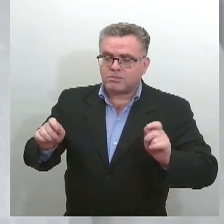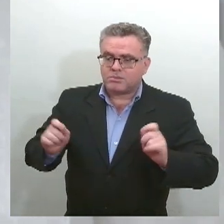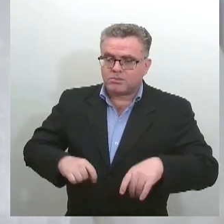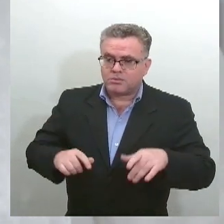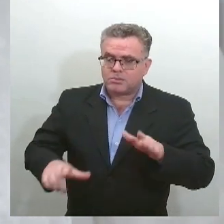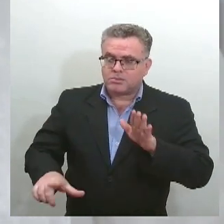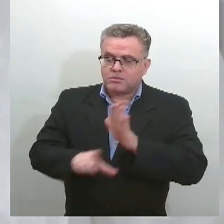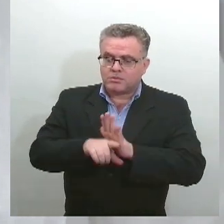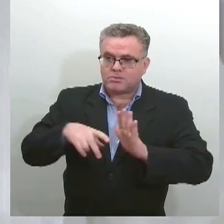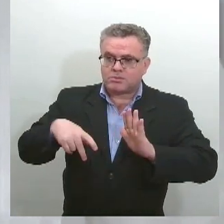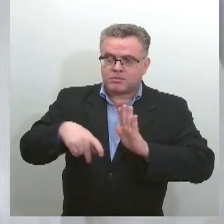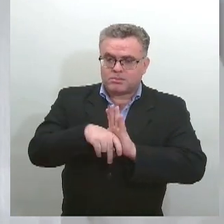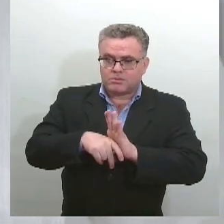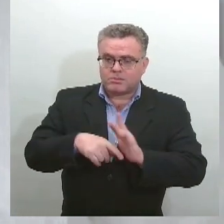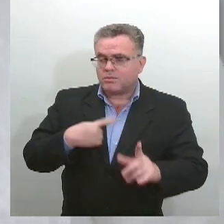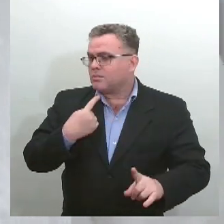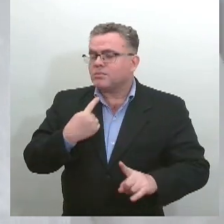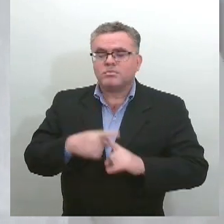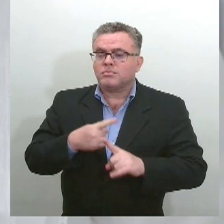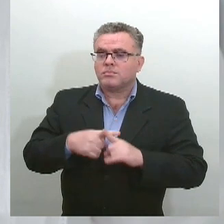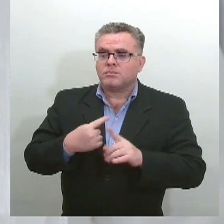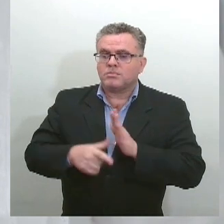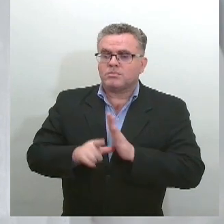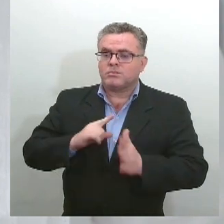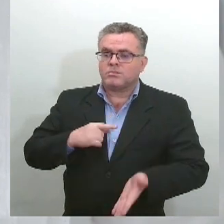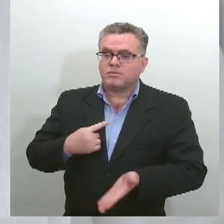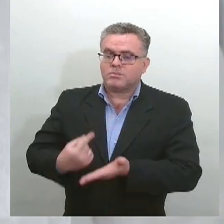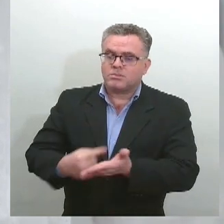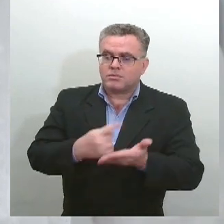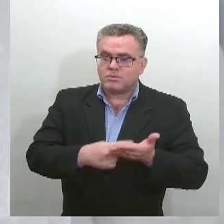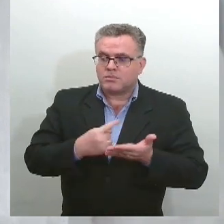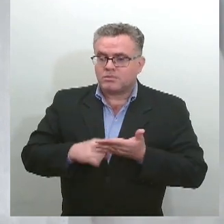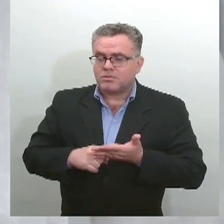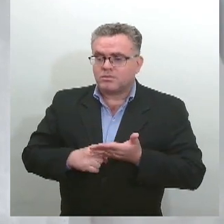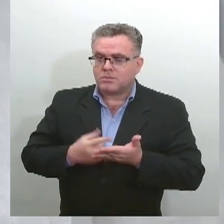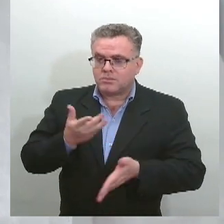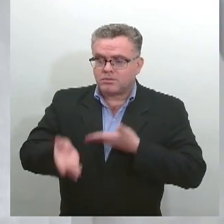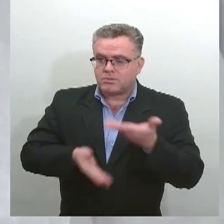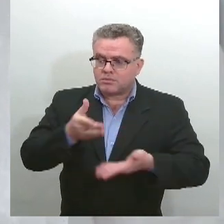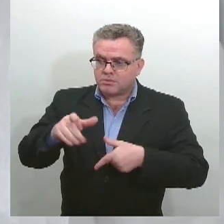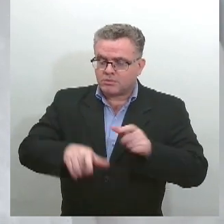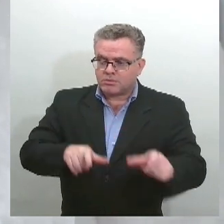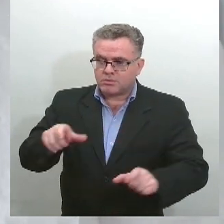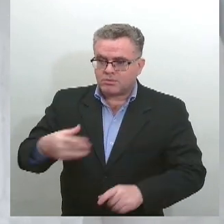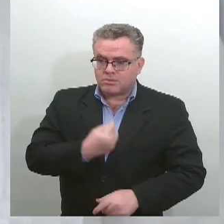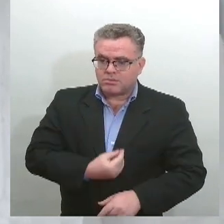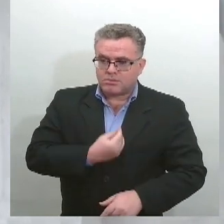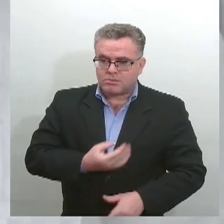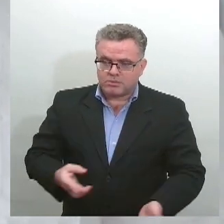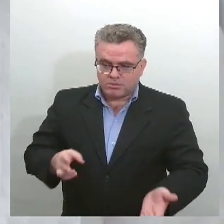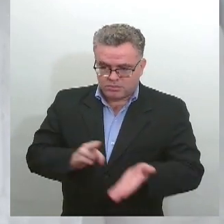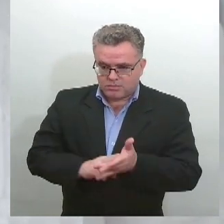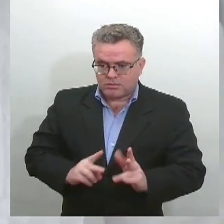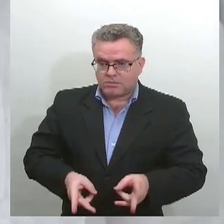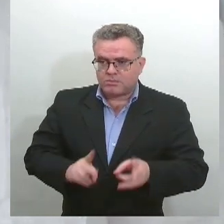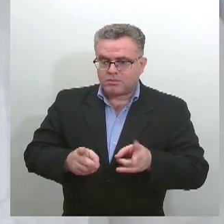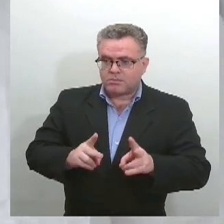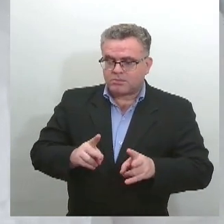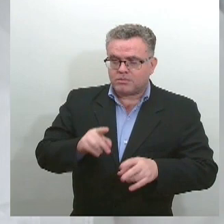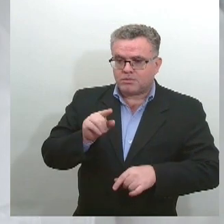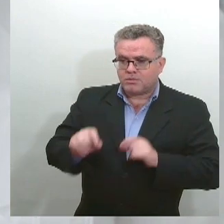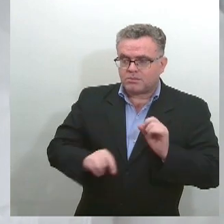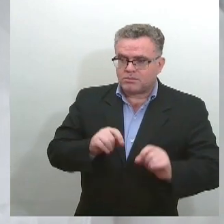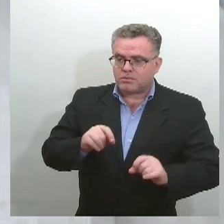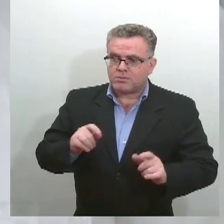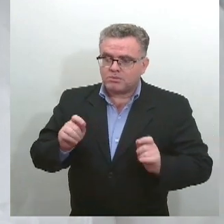Por quê? Pelo cuidado, pela vulnerabilidade em a mulher se encontra. Então imediatamente essa medida deve ser